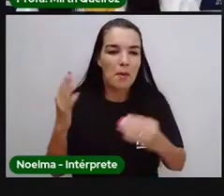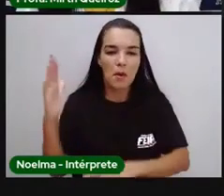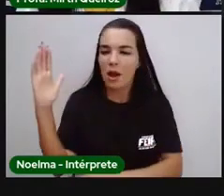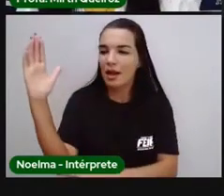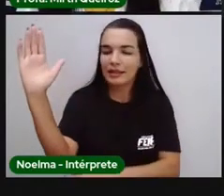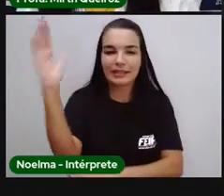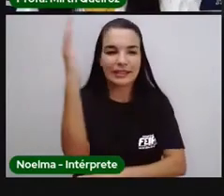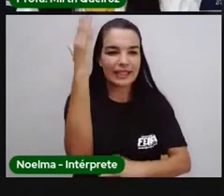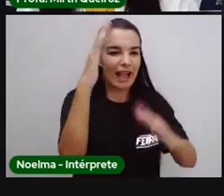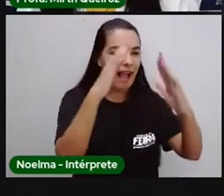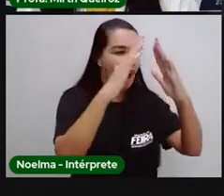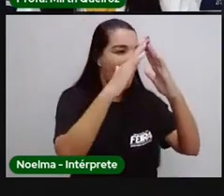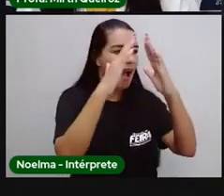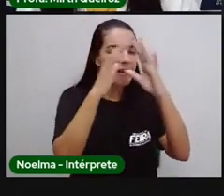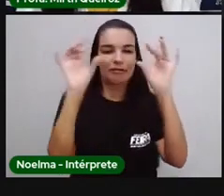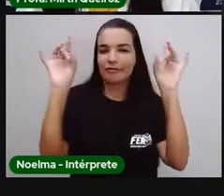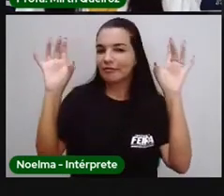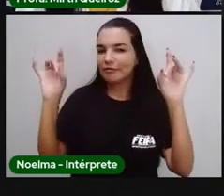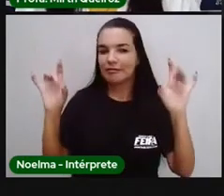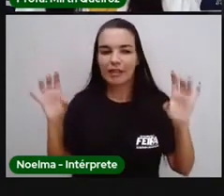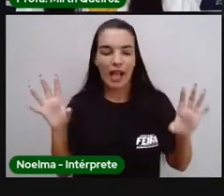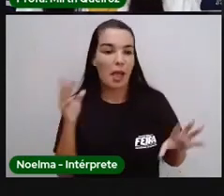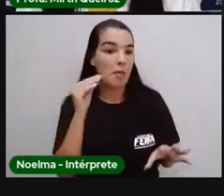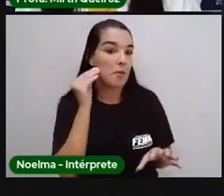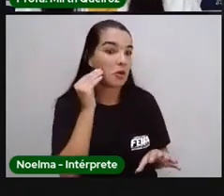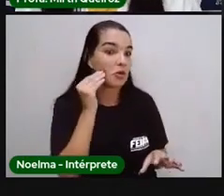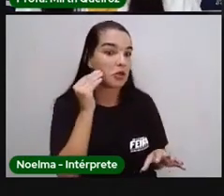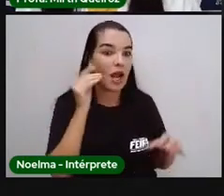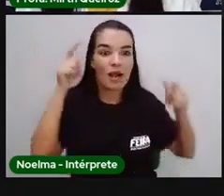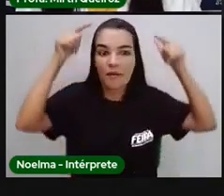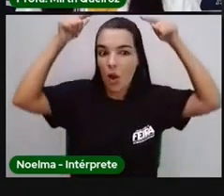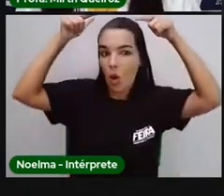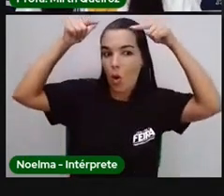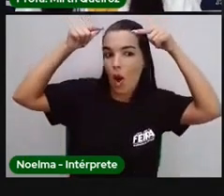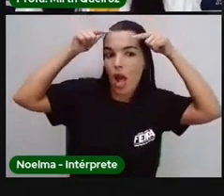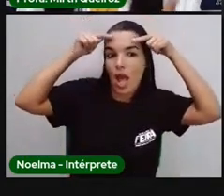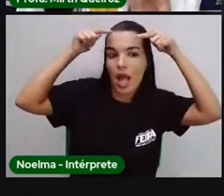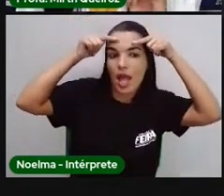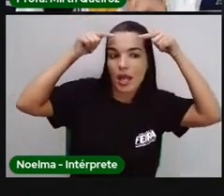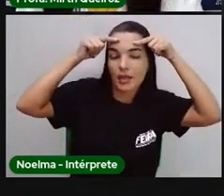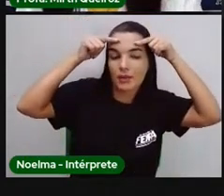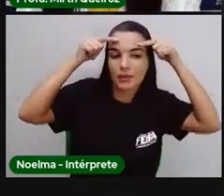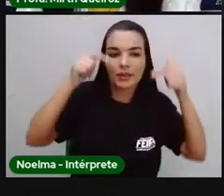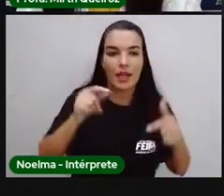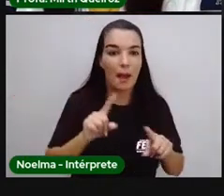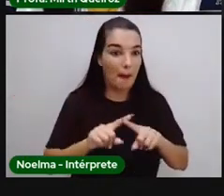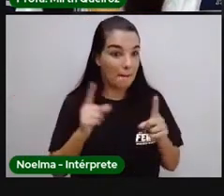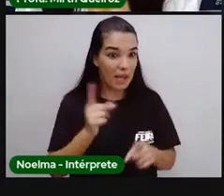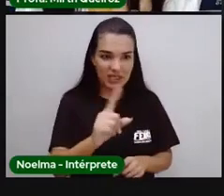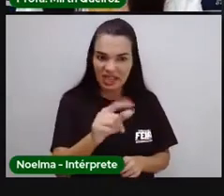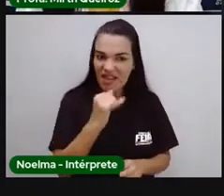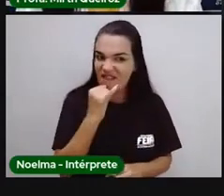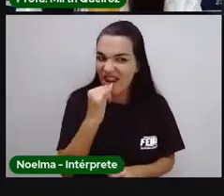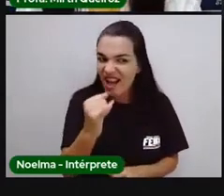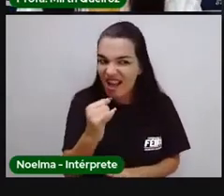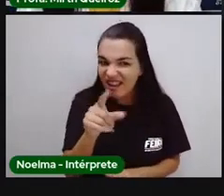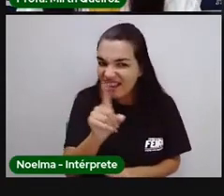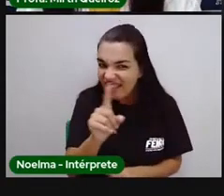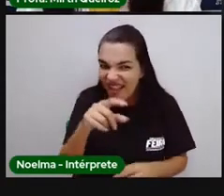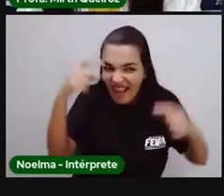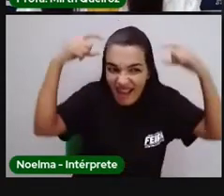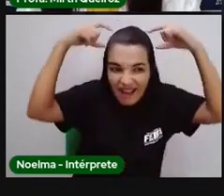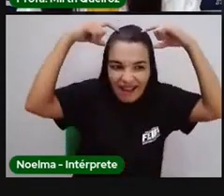castelos representavam os reinos da época. Olha, mas eu não estou falando desses